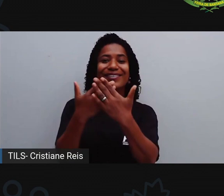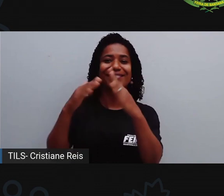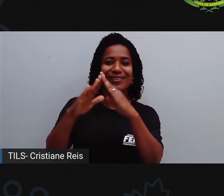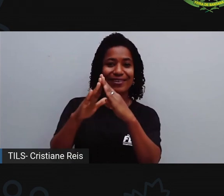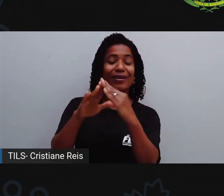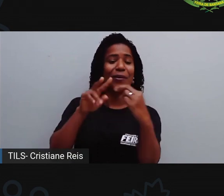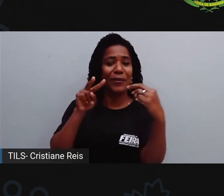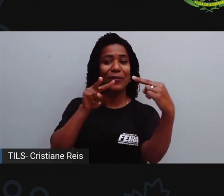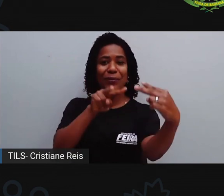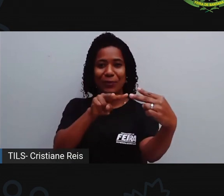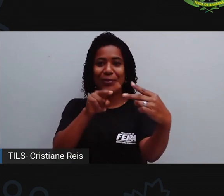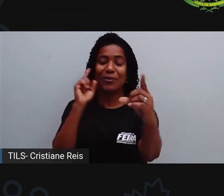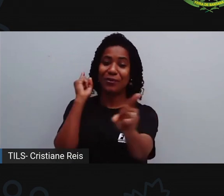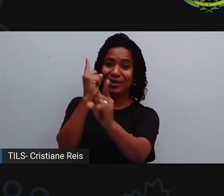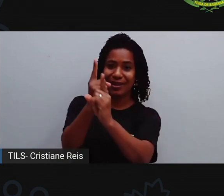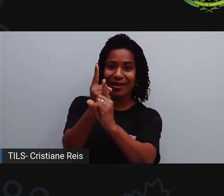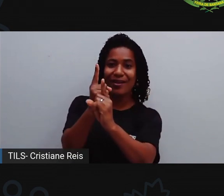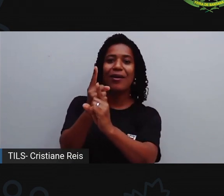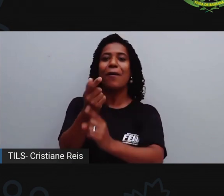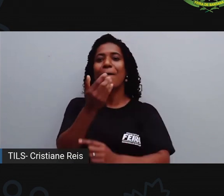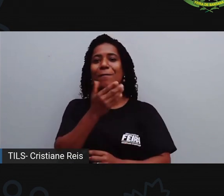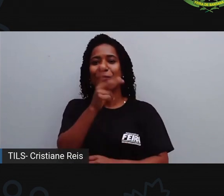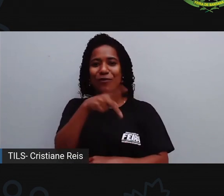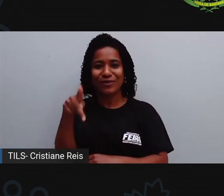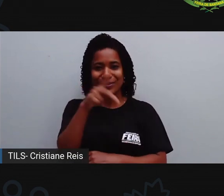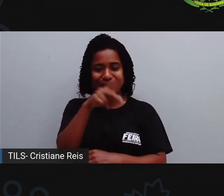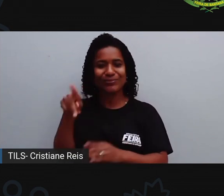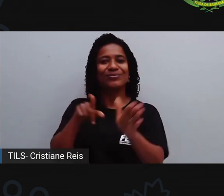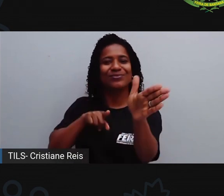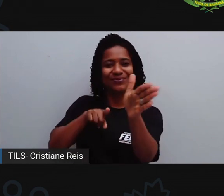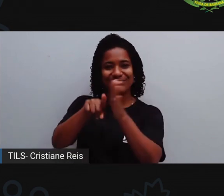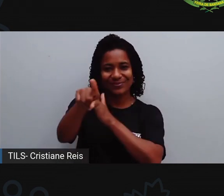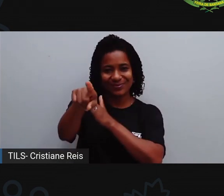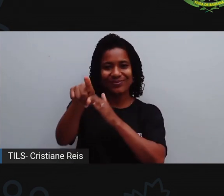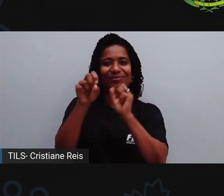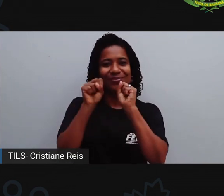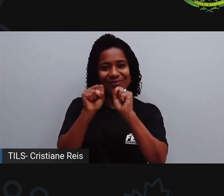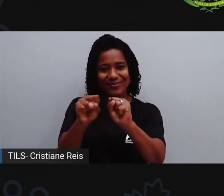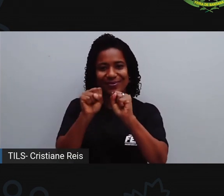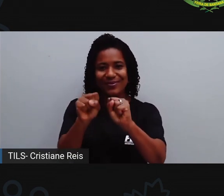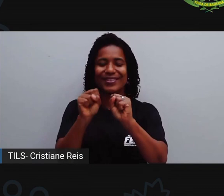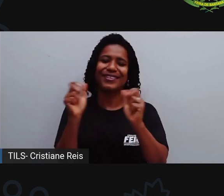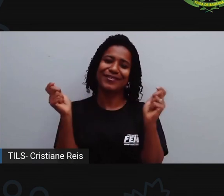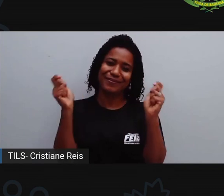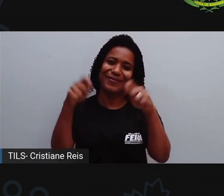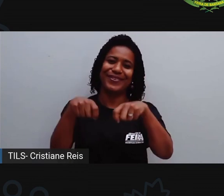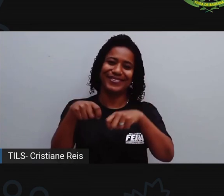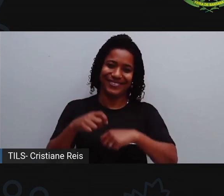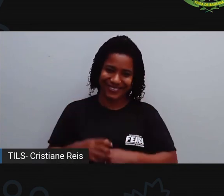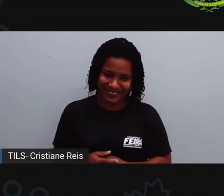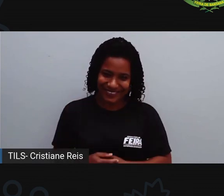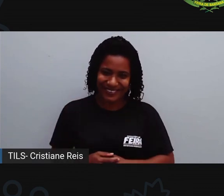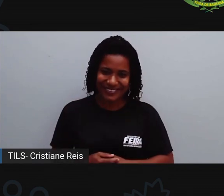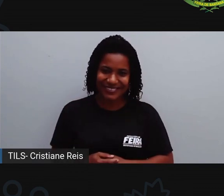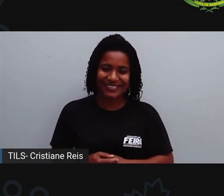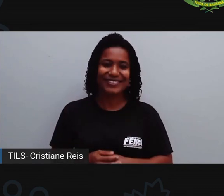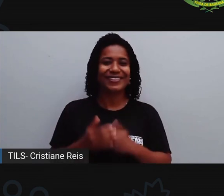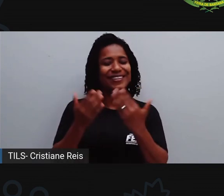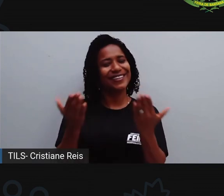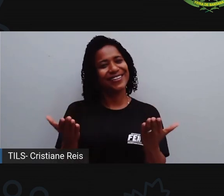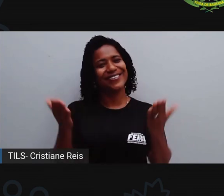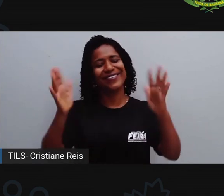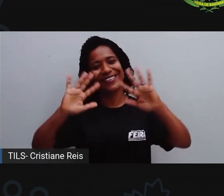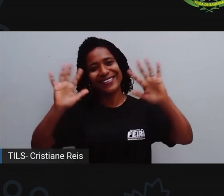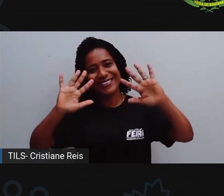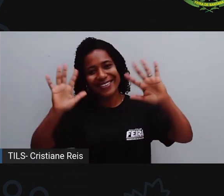presencial, vocês podem estar tirando essas dúvidas aí com os professores de vocês, certo? Eu vou ficando